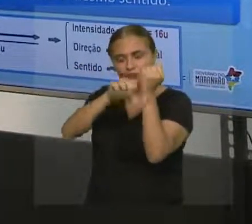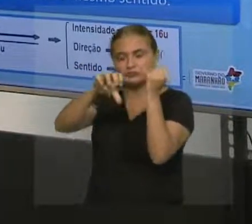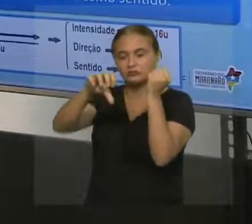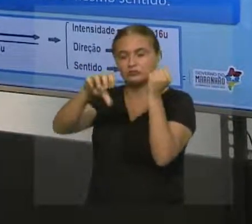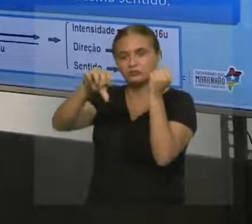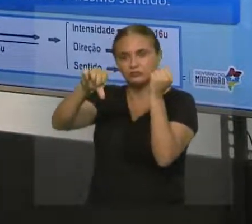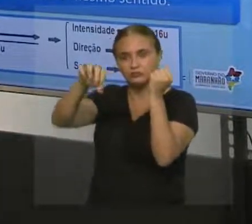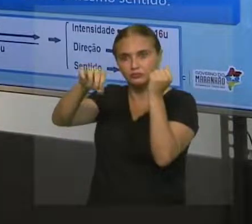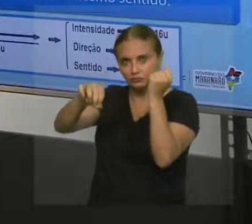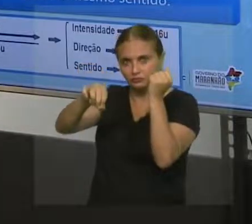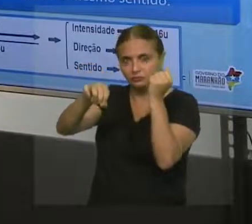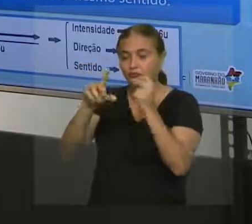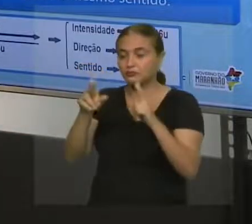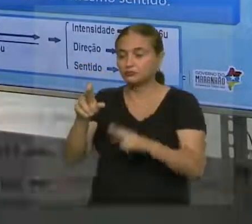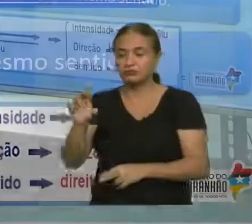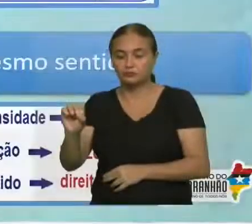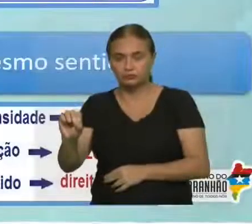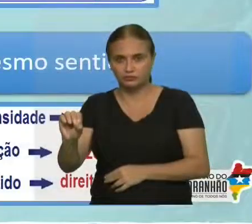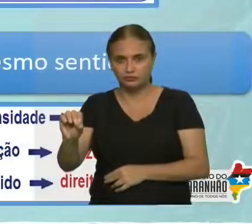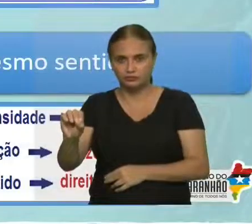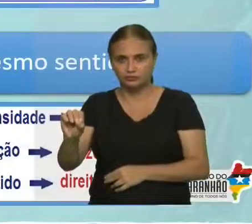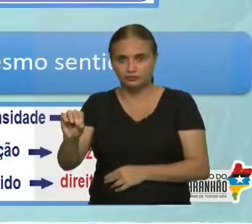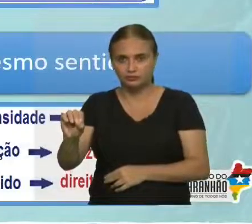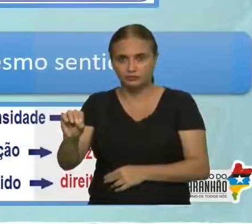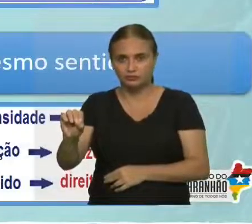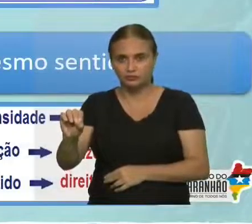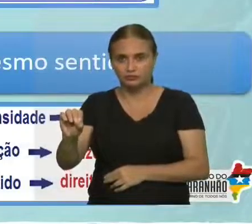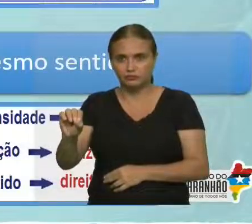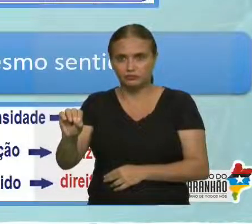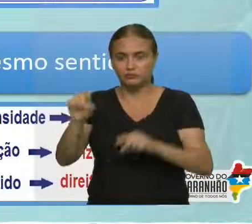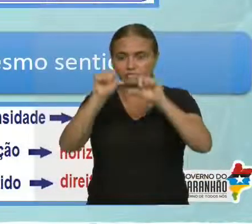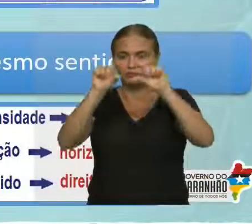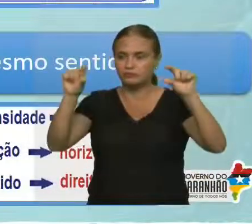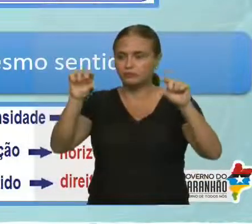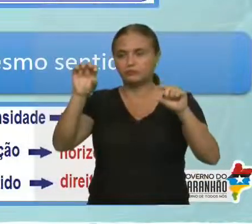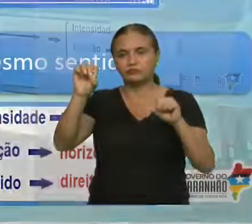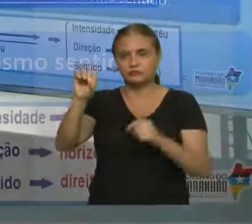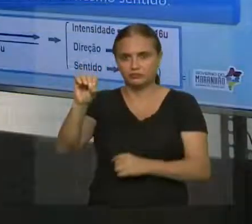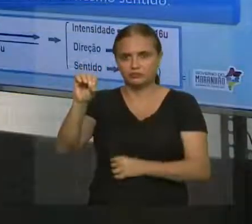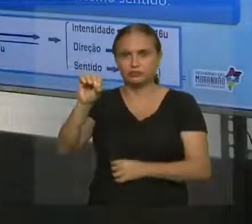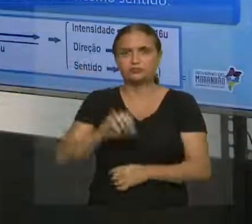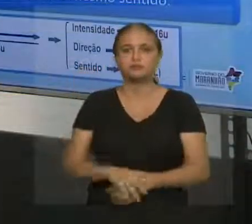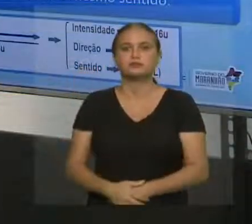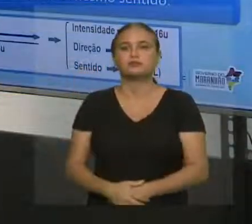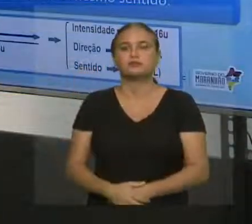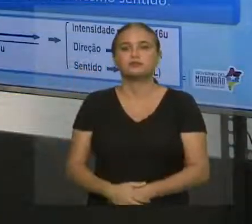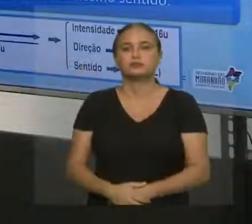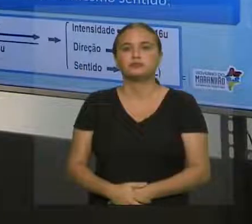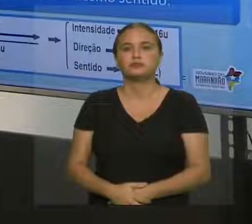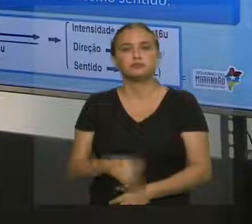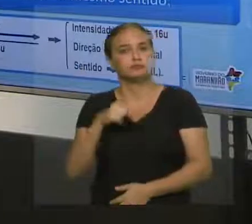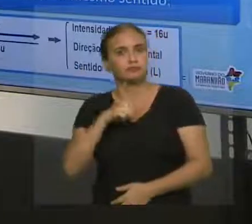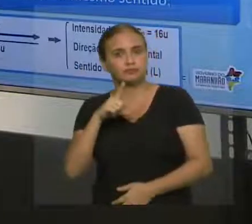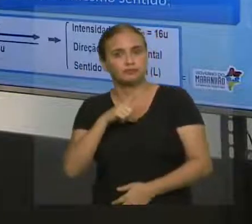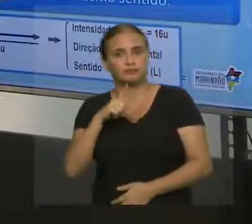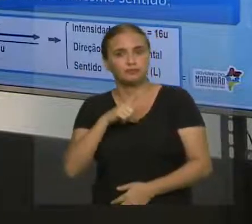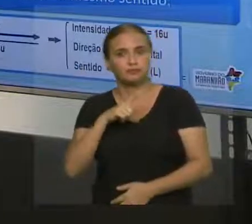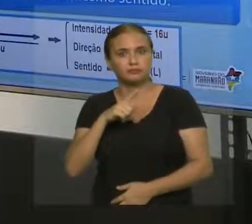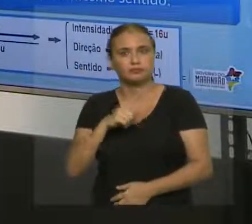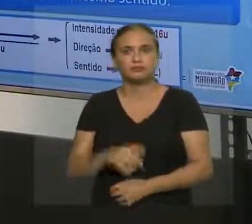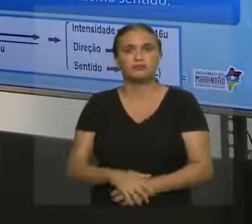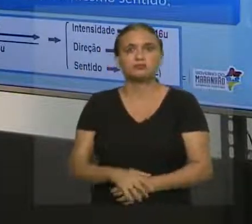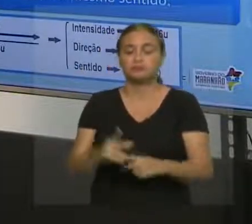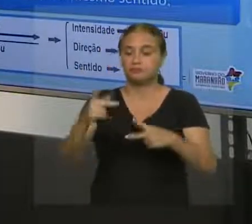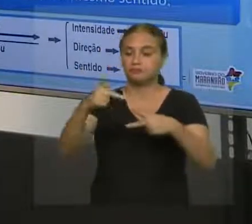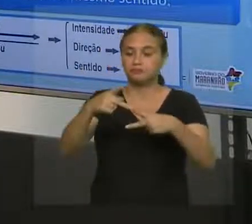90 aí, ele vai ser zero. Aí você zera isso aqui, Ficando só com essa parte aqui, E aí você passa a ter um teólima de Pitágoras.